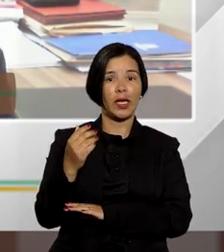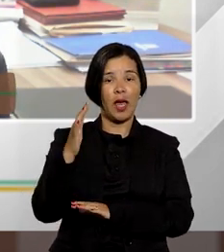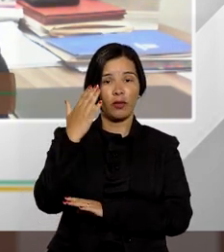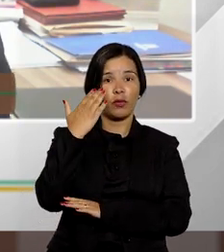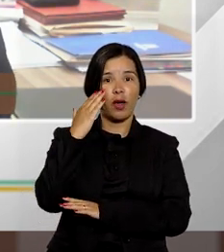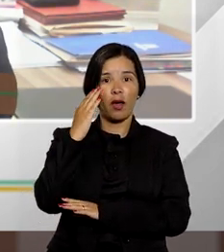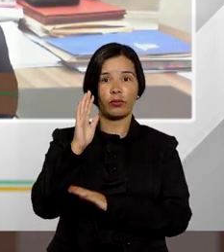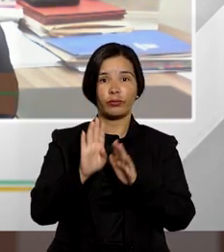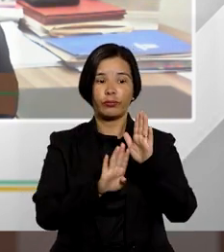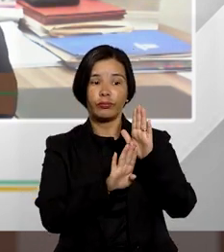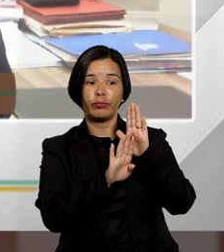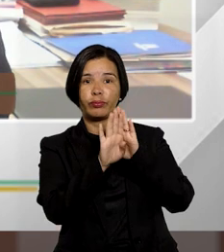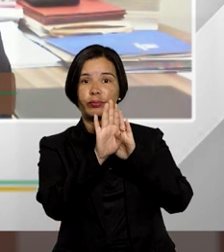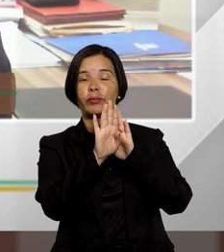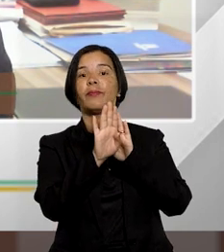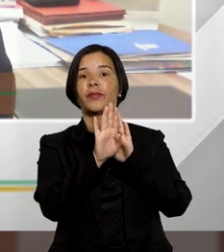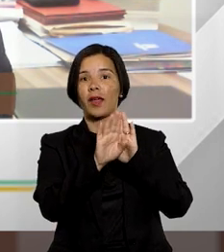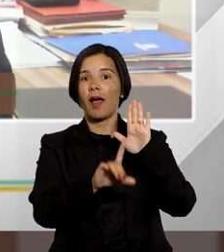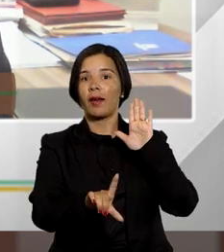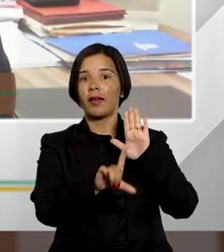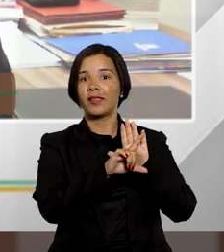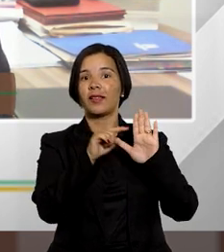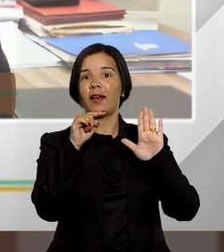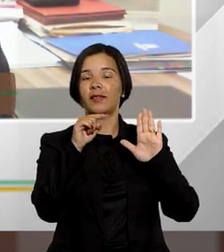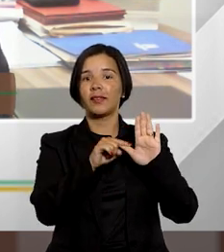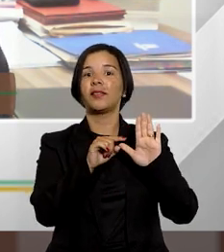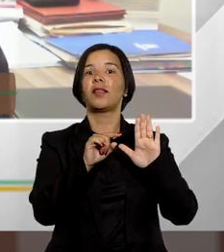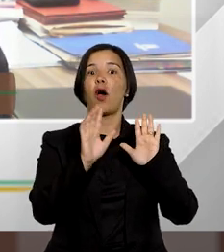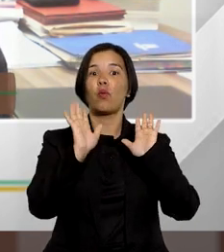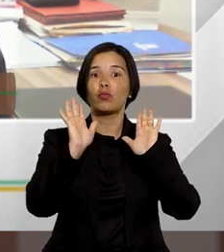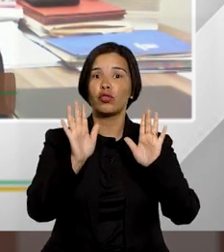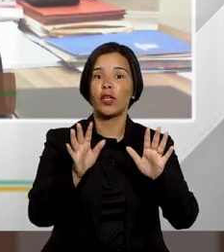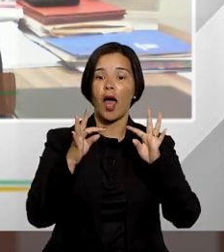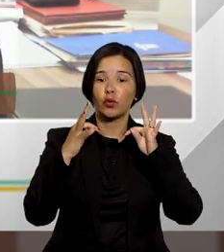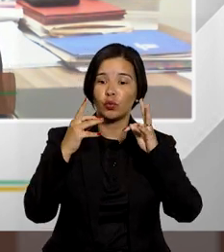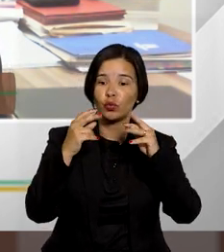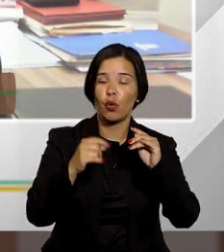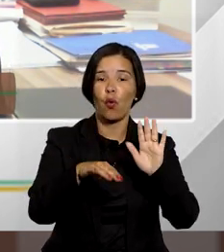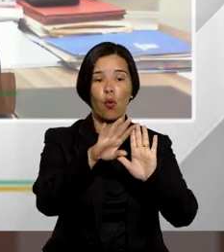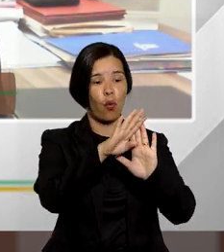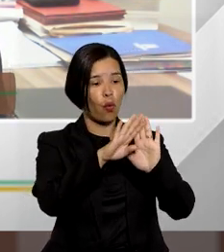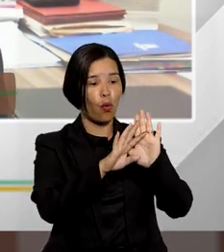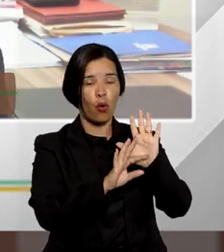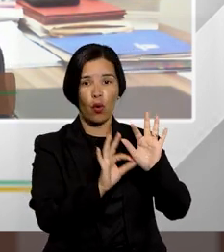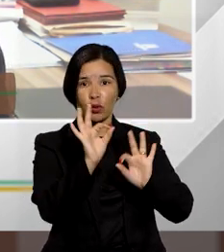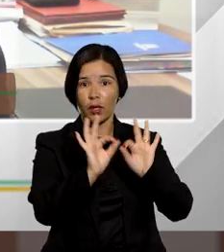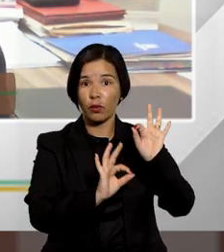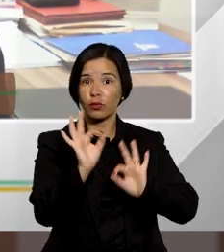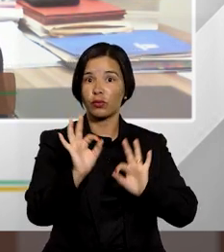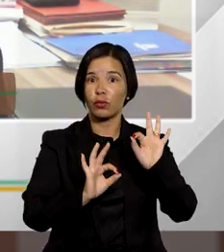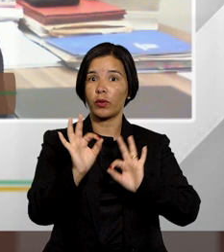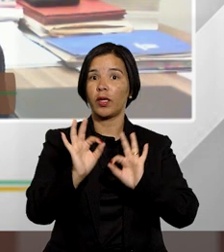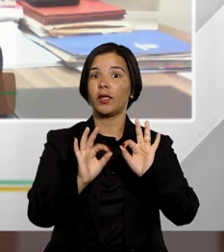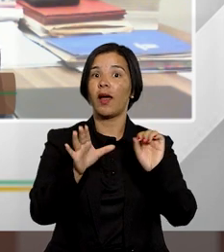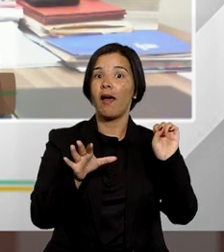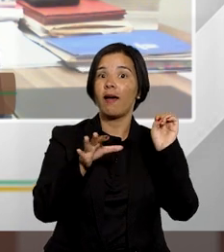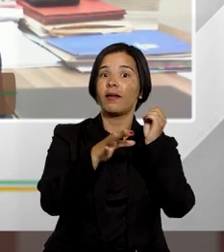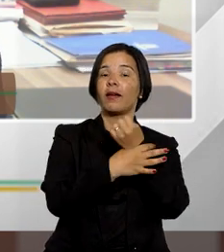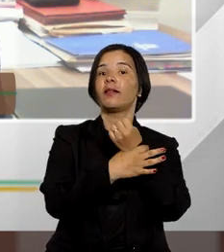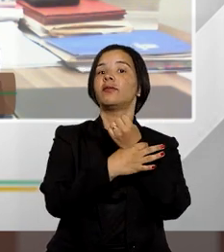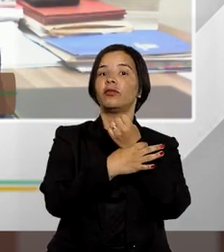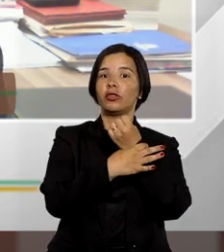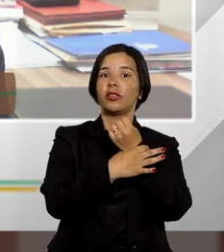consideráveis elevados a legislação ela foi toda construída para ter